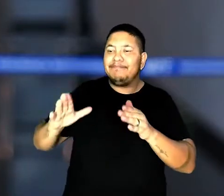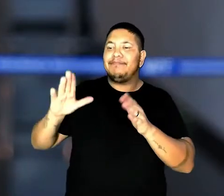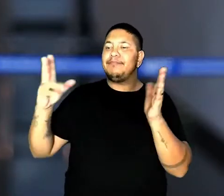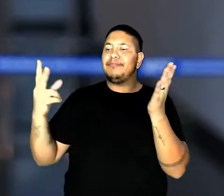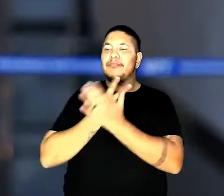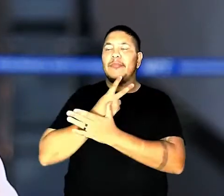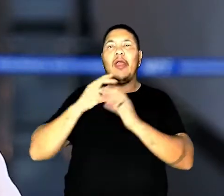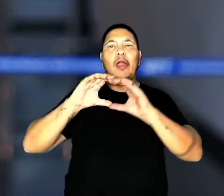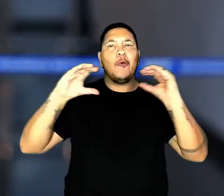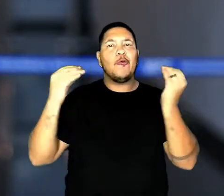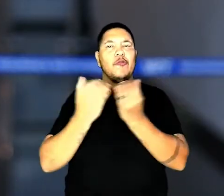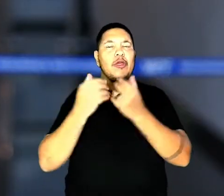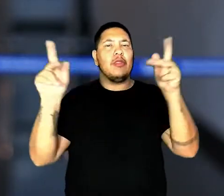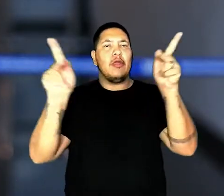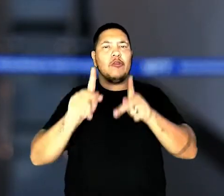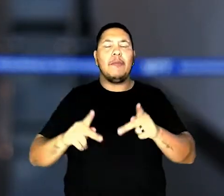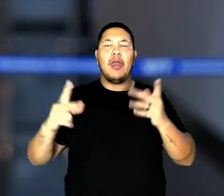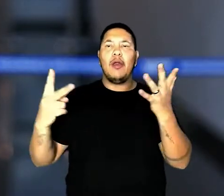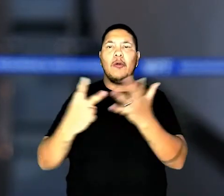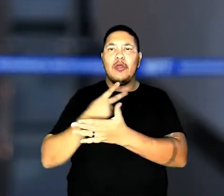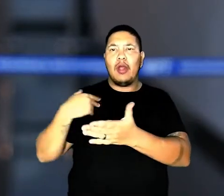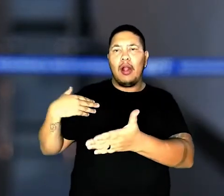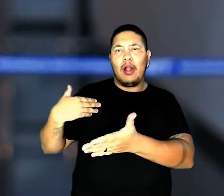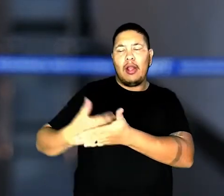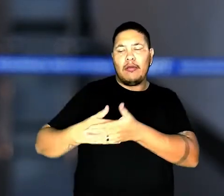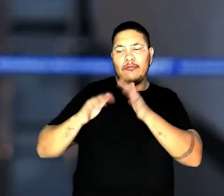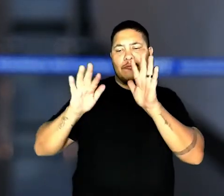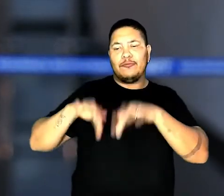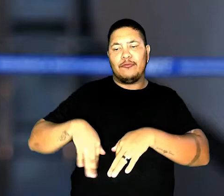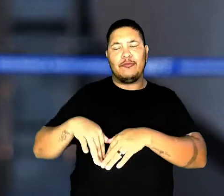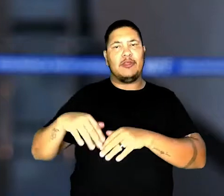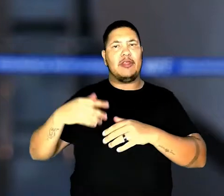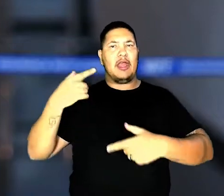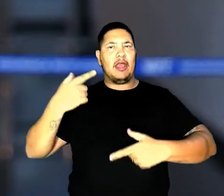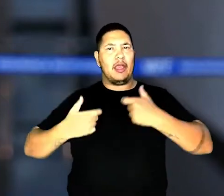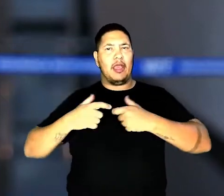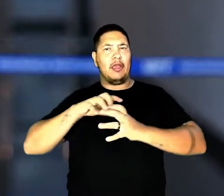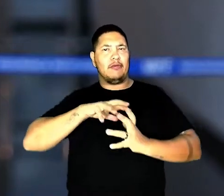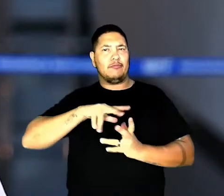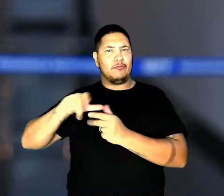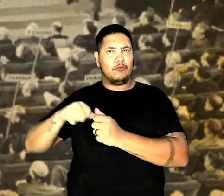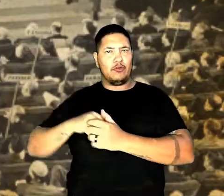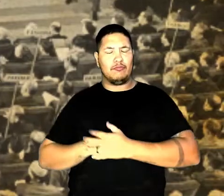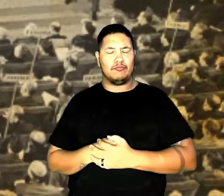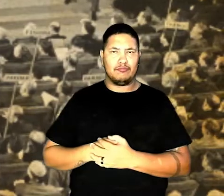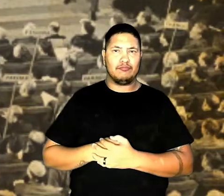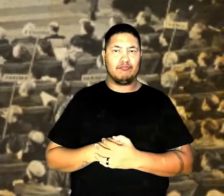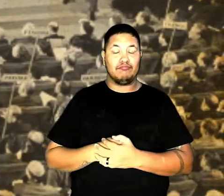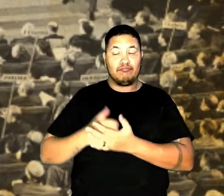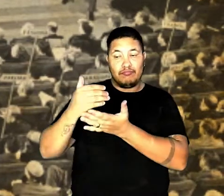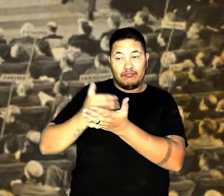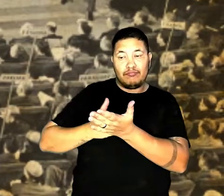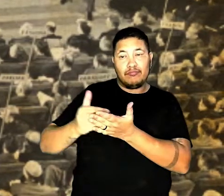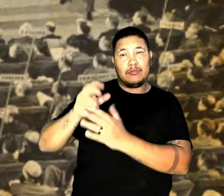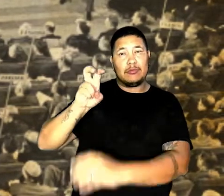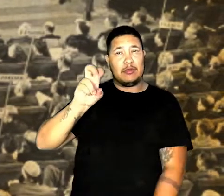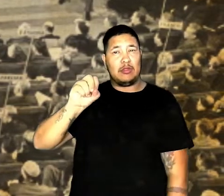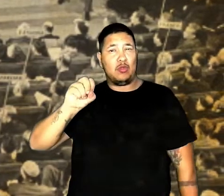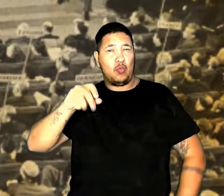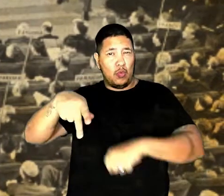fruto das Conferências de Paz realizadas no final da Segunda Guerra Mundial. Inicialmente,